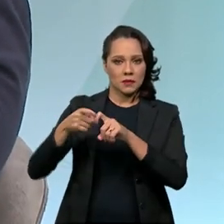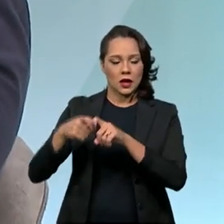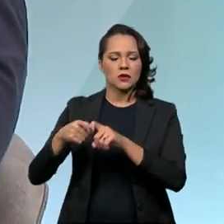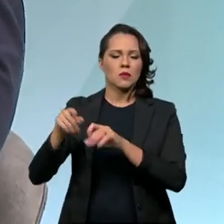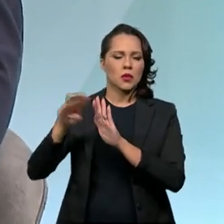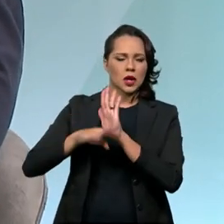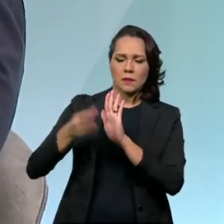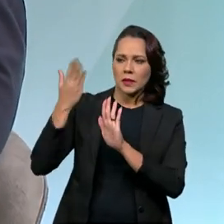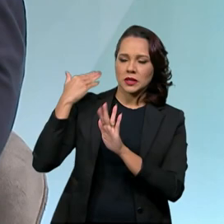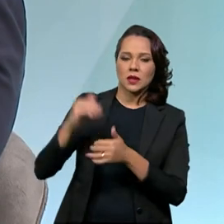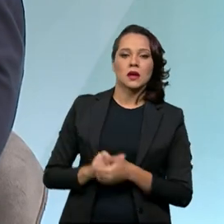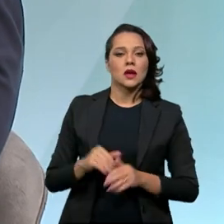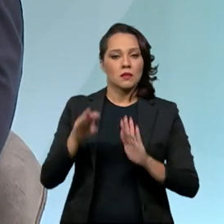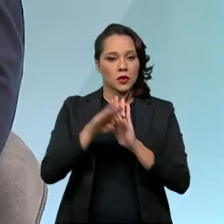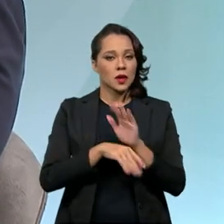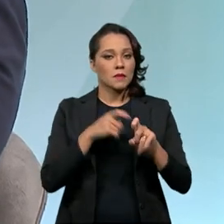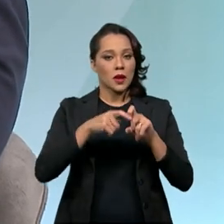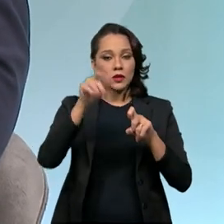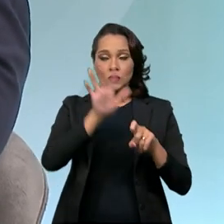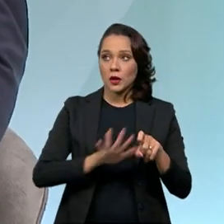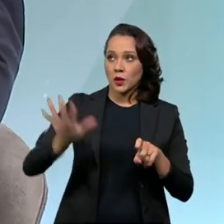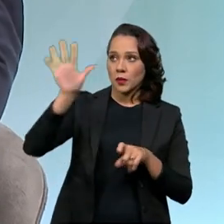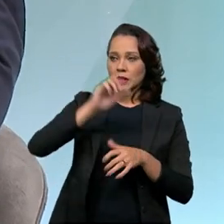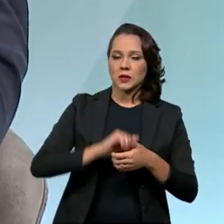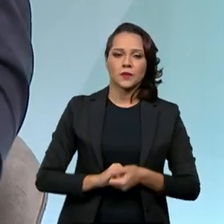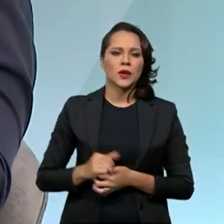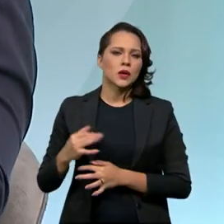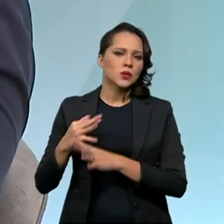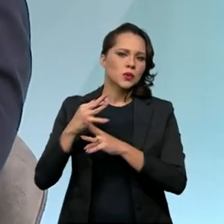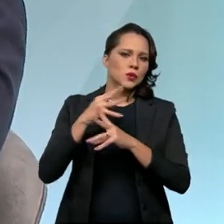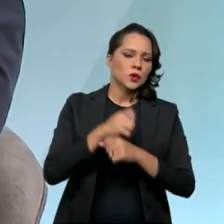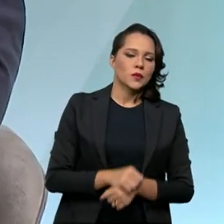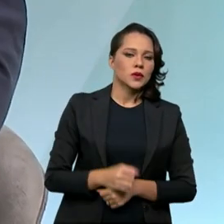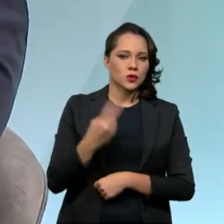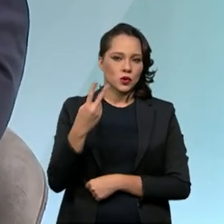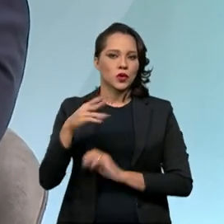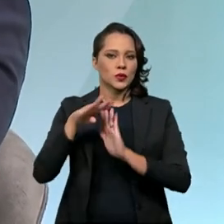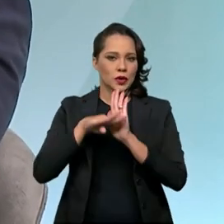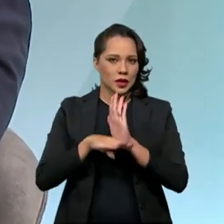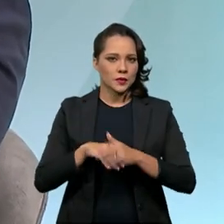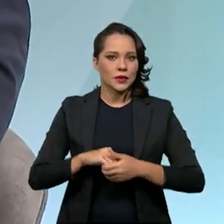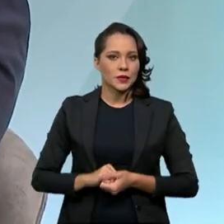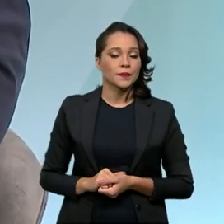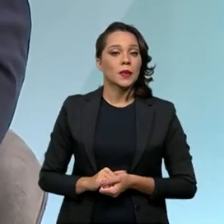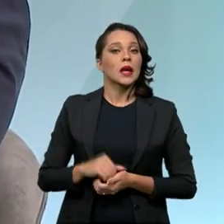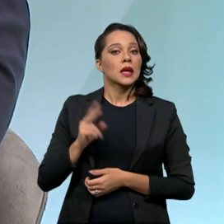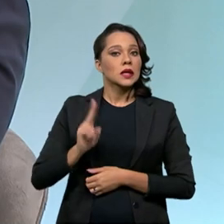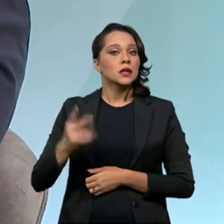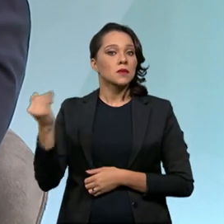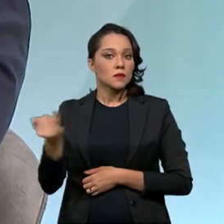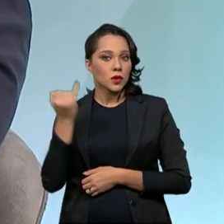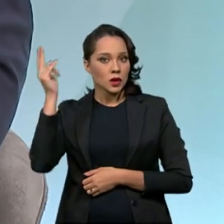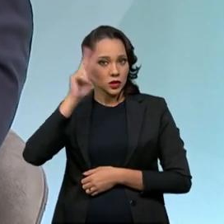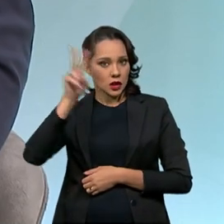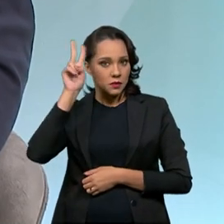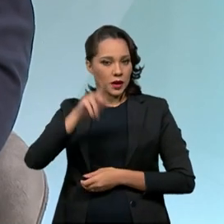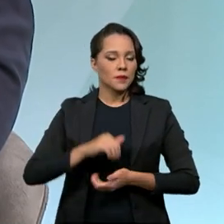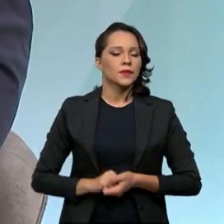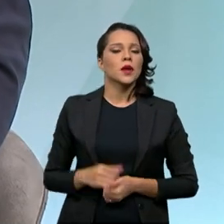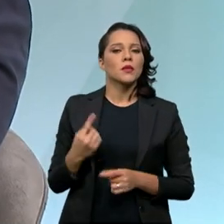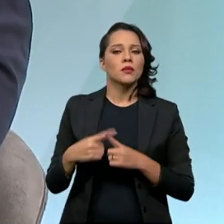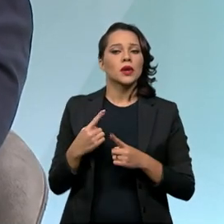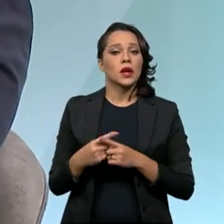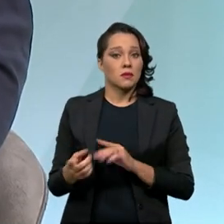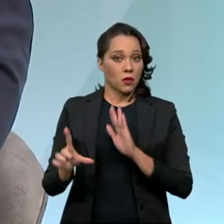antigo, e pelo Médicos pelo Brasil. No somatório desses dois programas, e é sempre importante lembrar isso, porque,